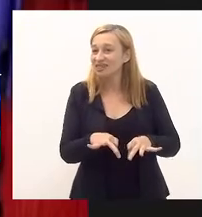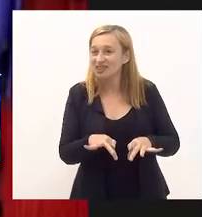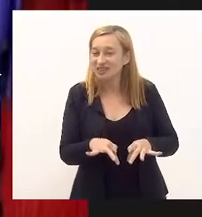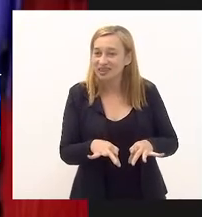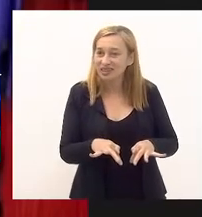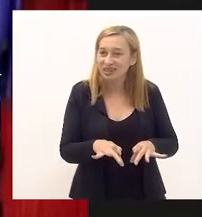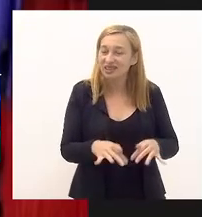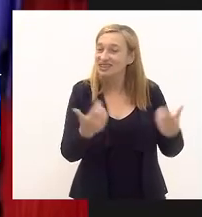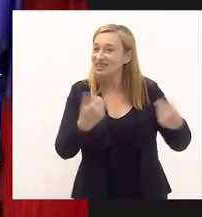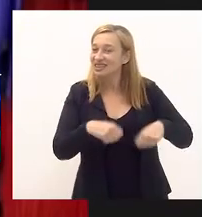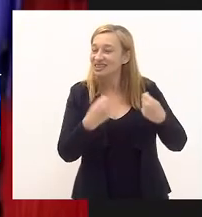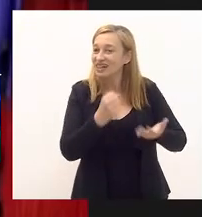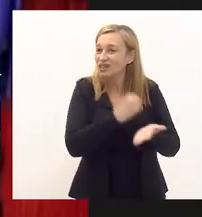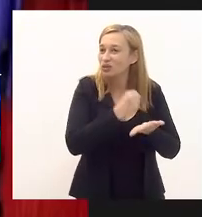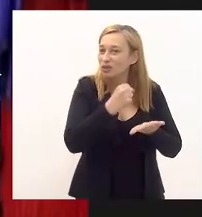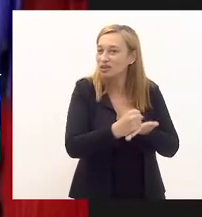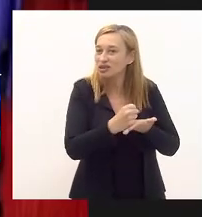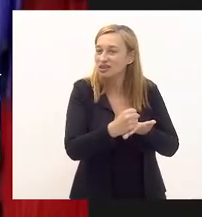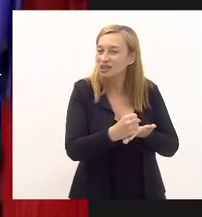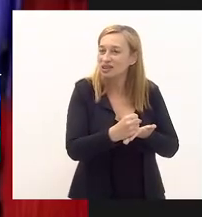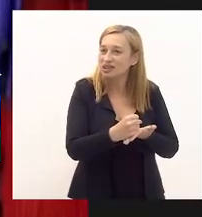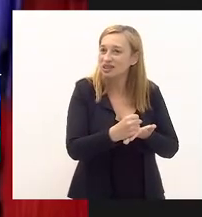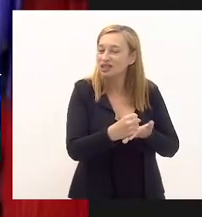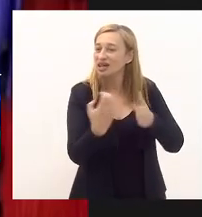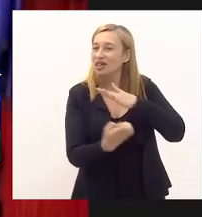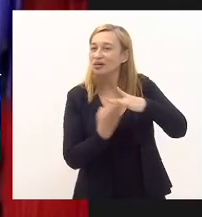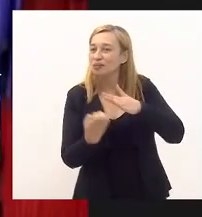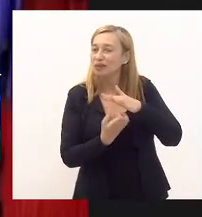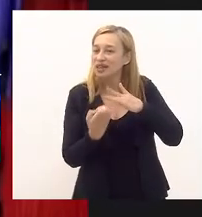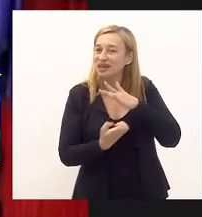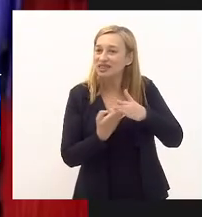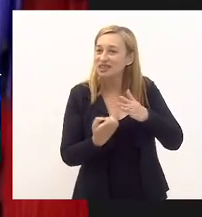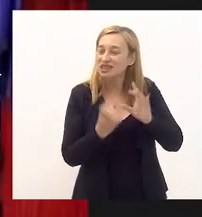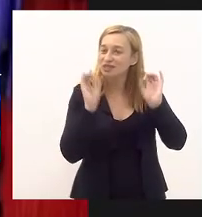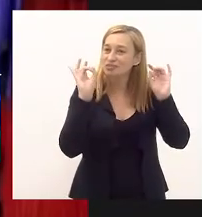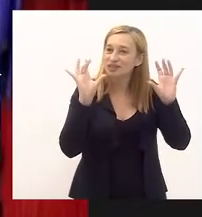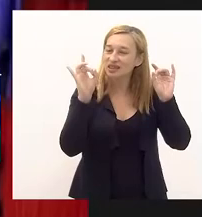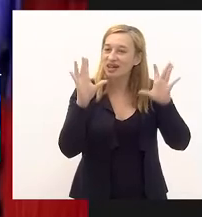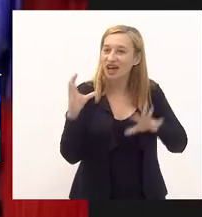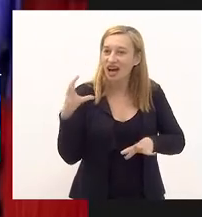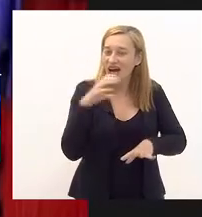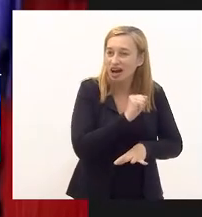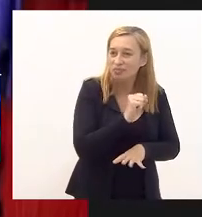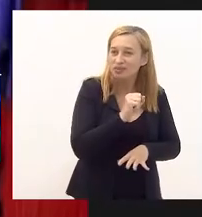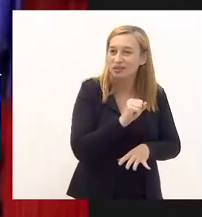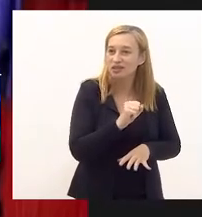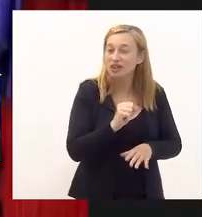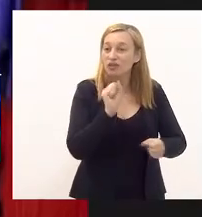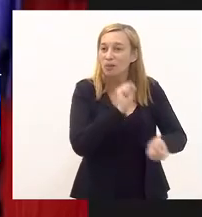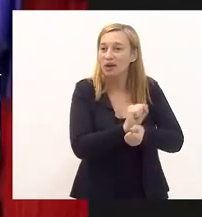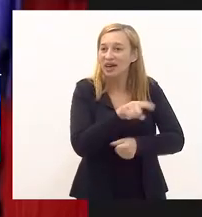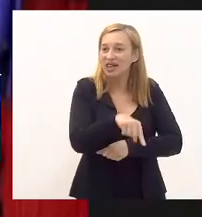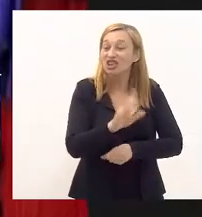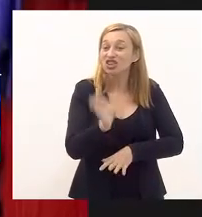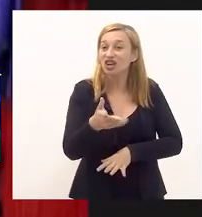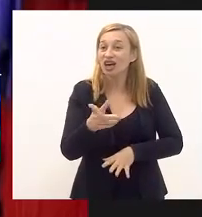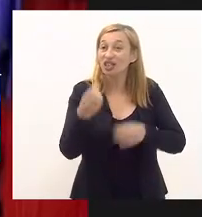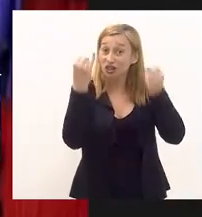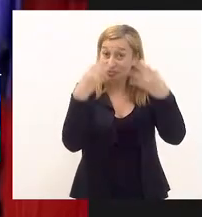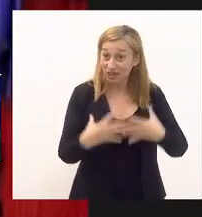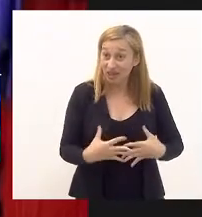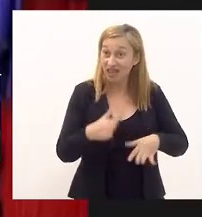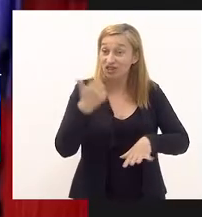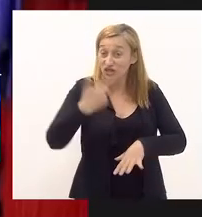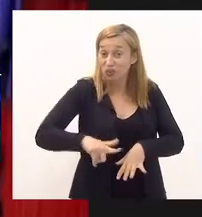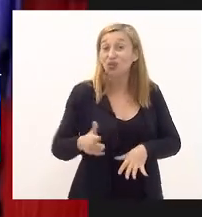imprecidiva a necessidade de contratação de empresas especializadas em serviços de contenção de encosta em caráter emergencial então vou parar por aqui porque já deu pra entender que mais